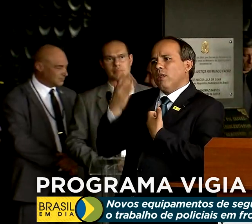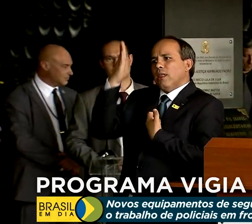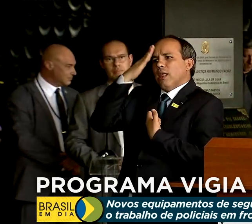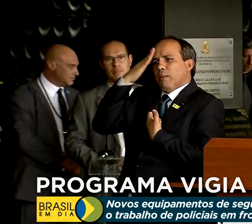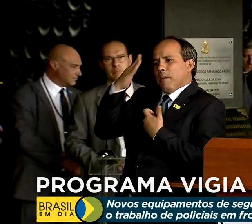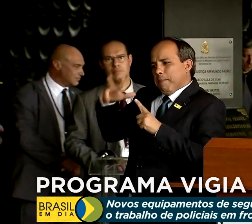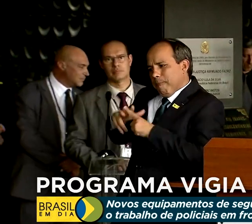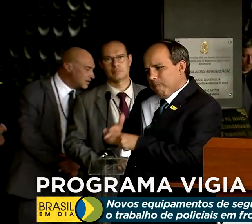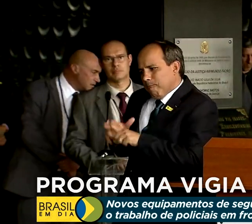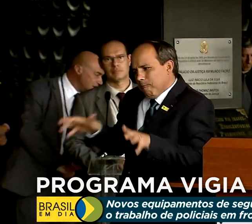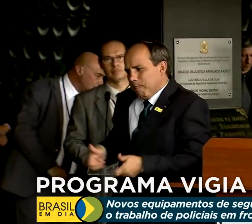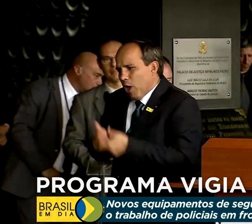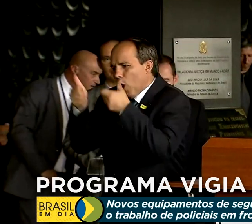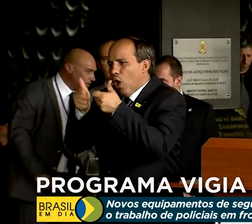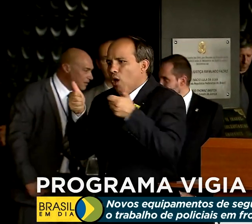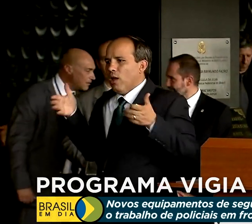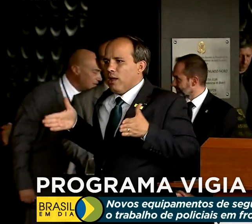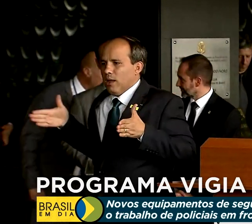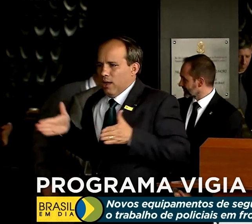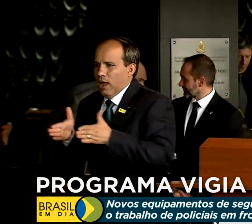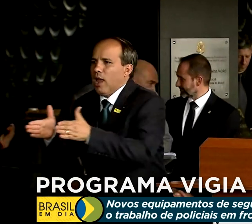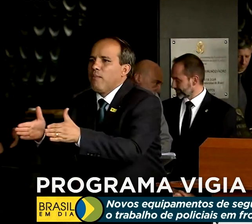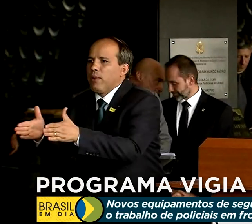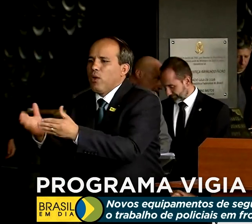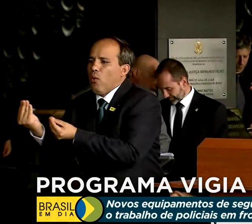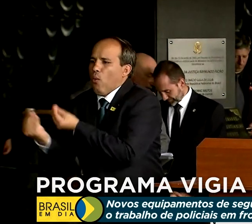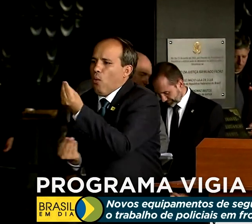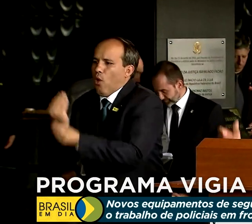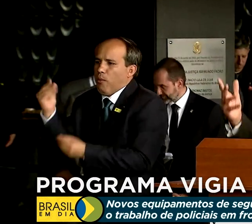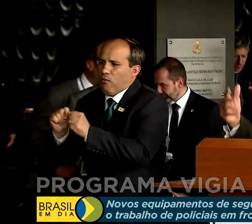melhor direcionarmos aquilo que nós fazemos.